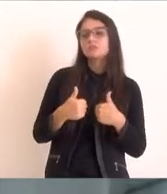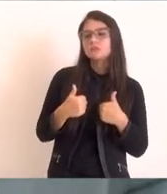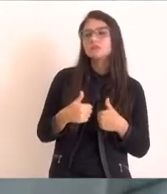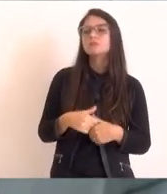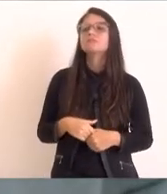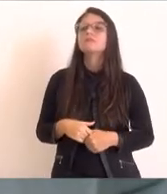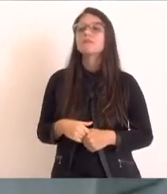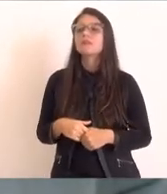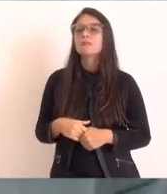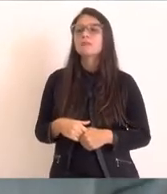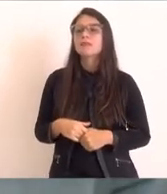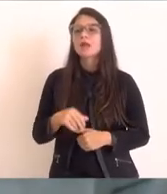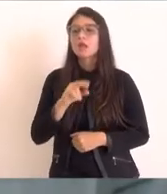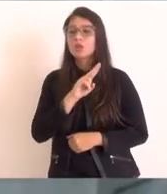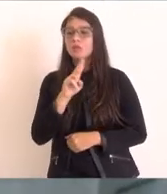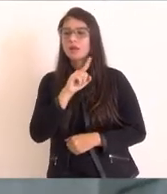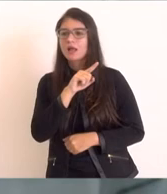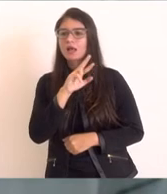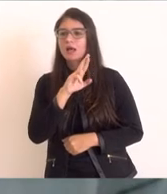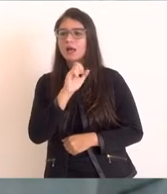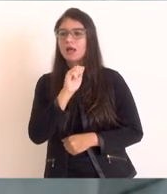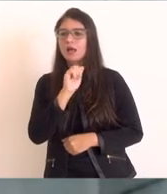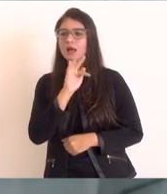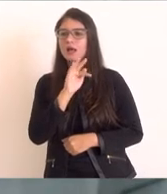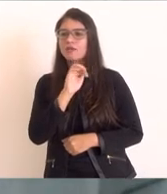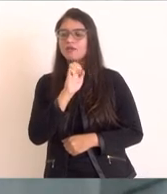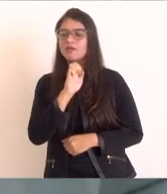Rafael Almada, reitor do IFRJ.